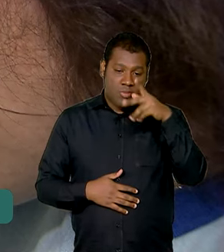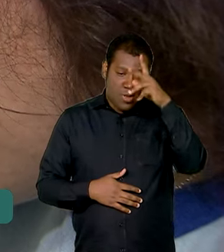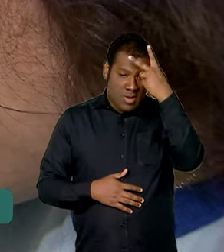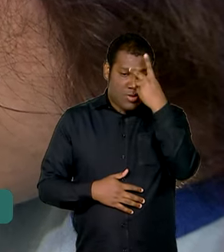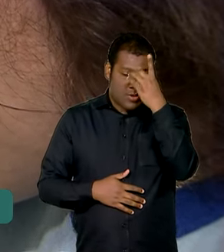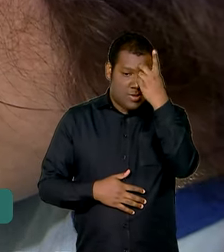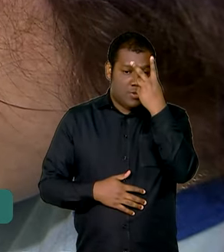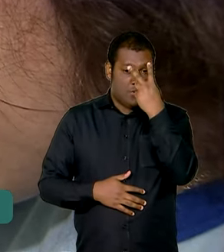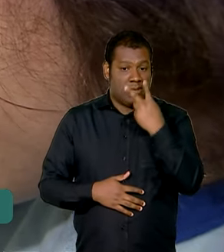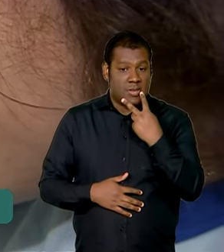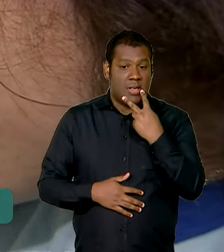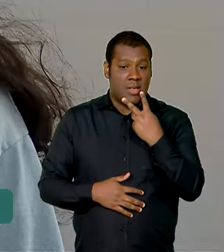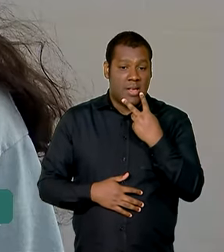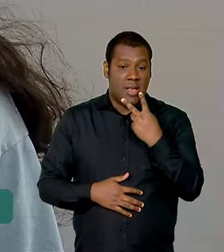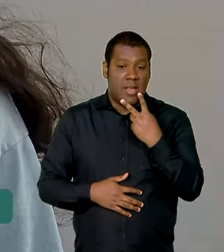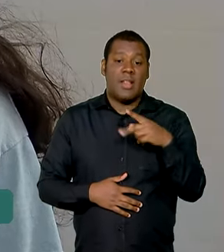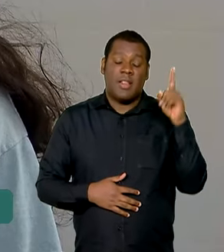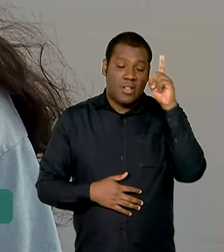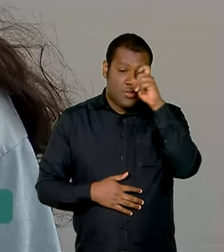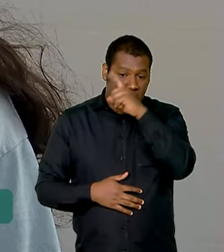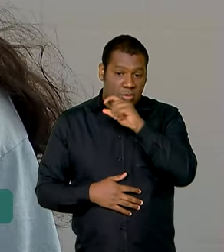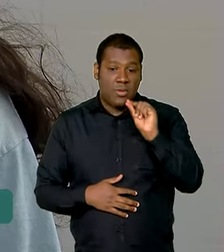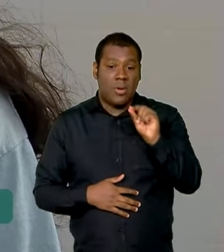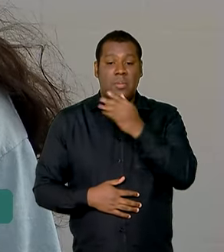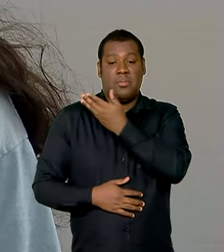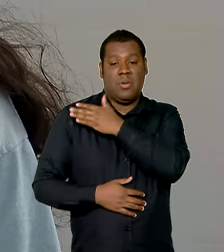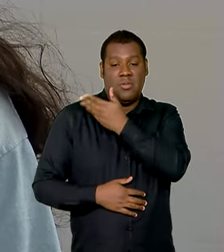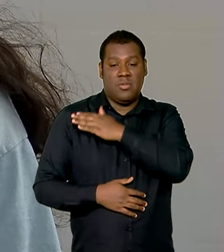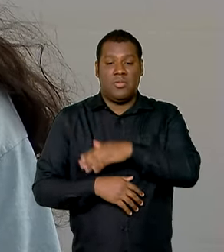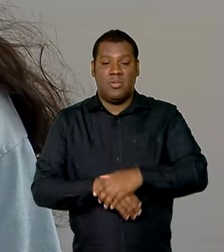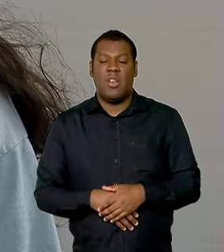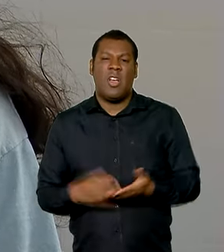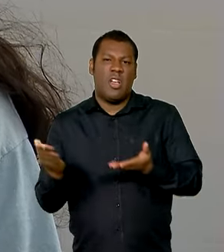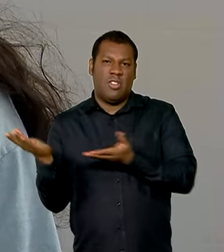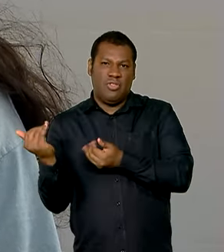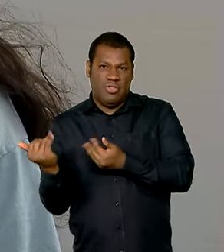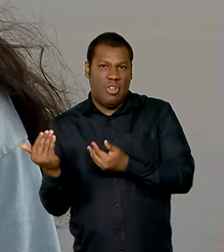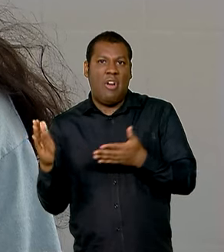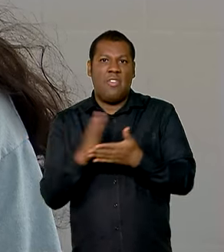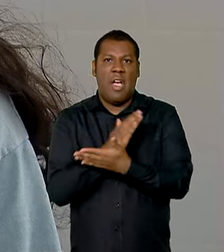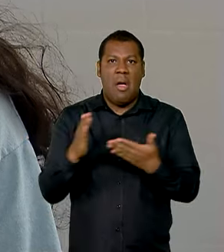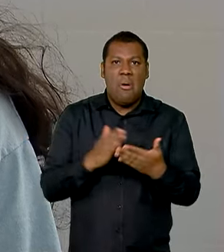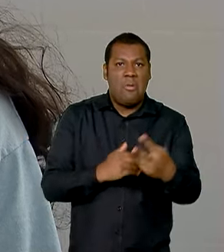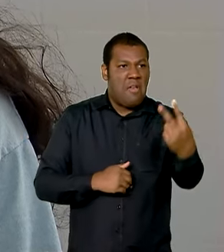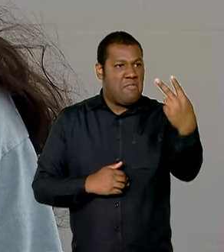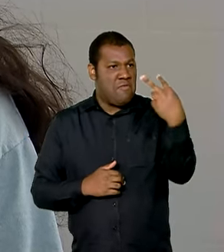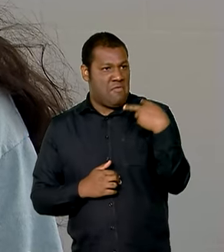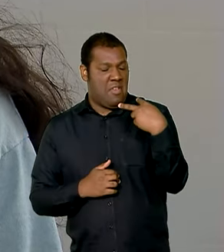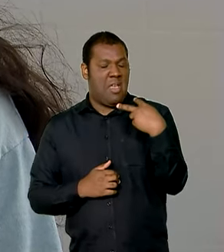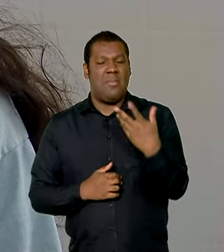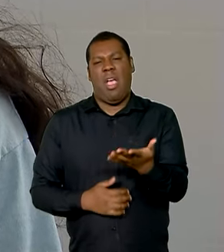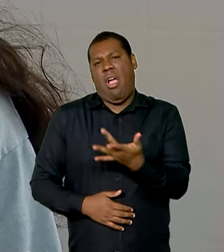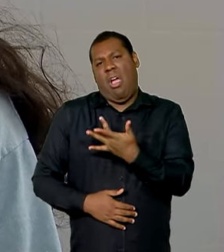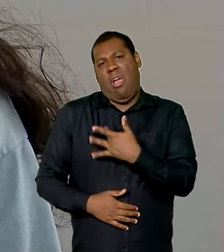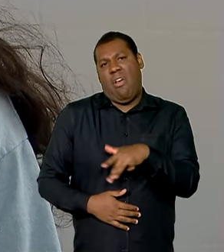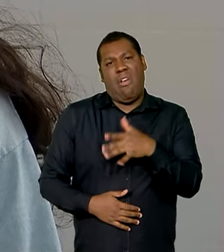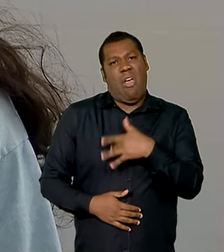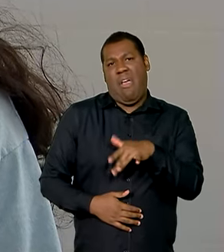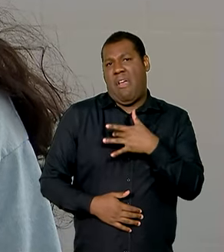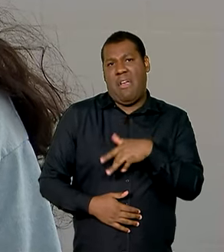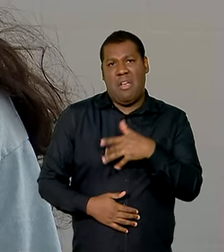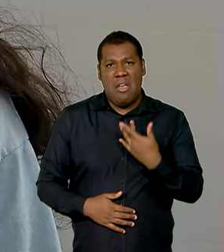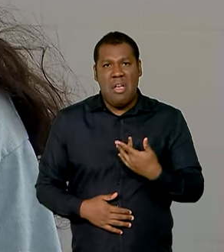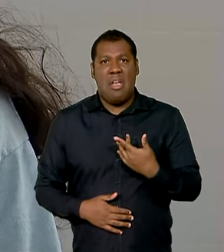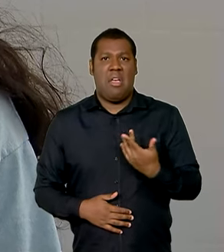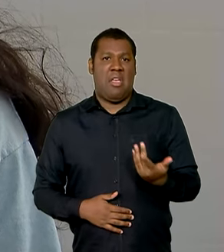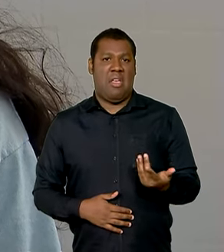é mesmo o preconceito. Às vezes, adolescentes nos olham com o olhar de pena, tudo. Eu não consigo muitas